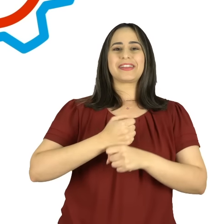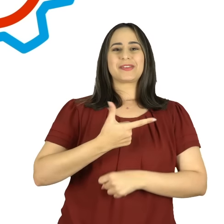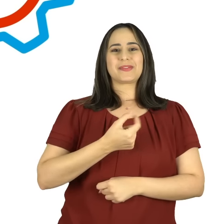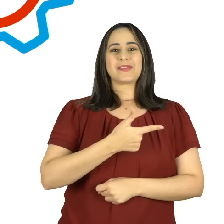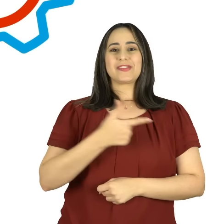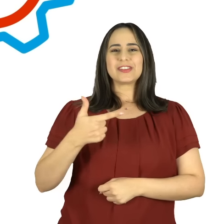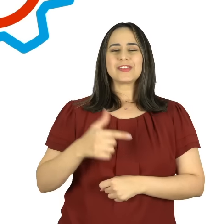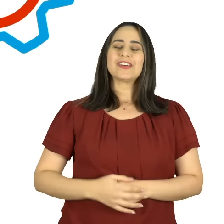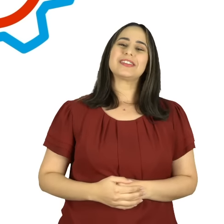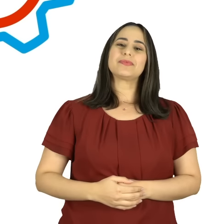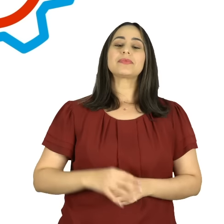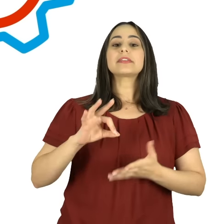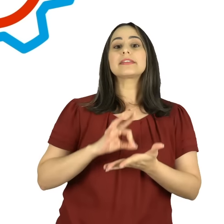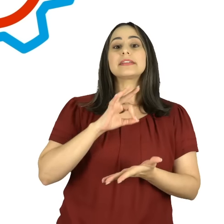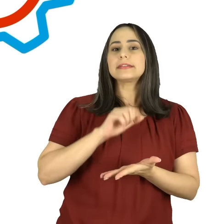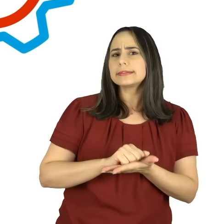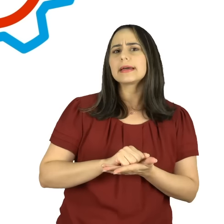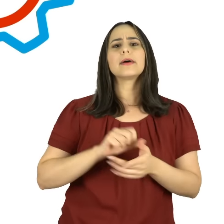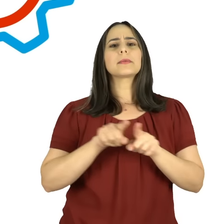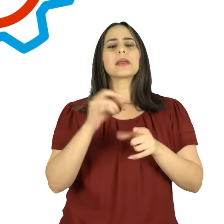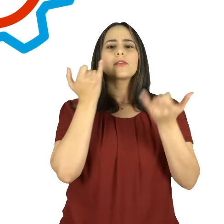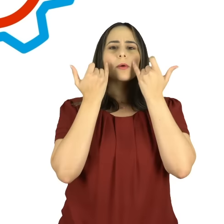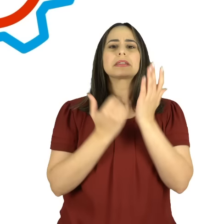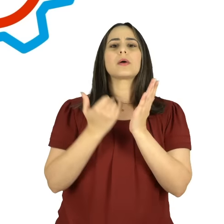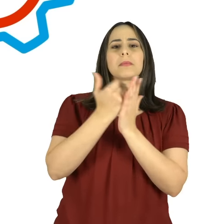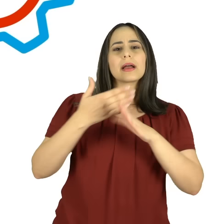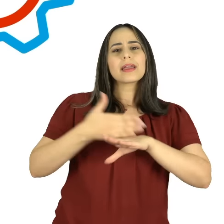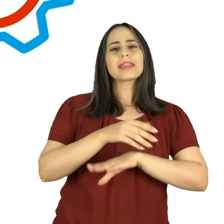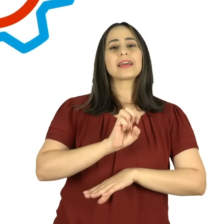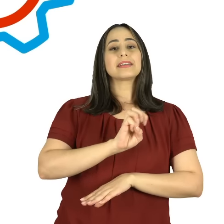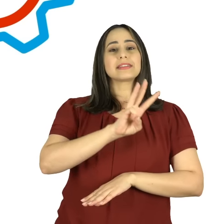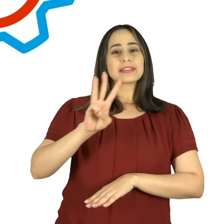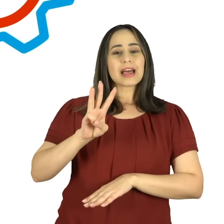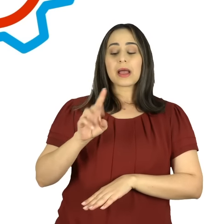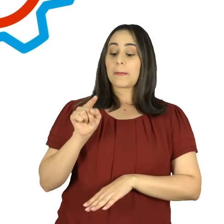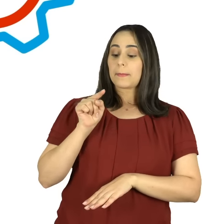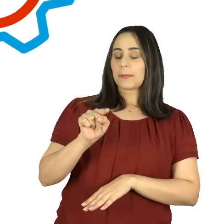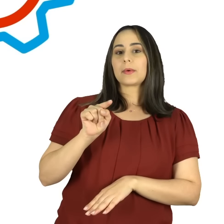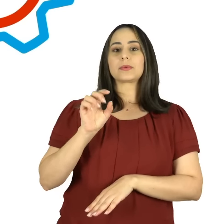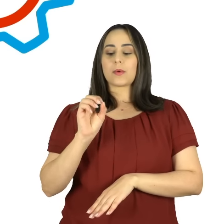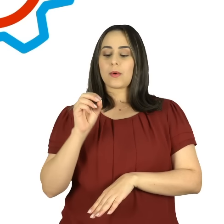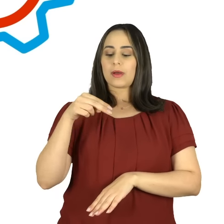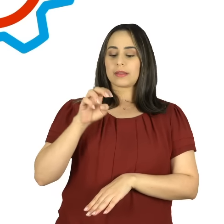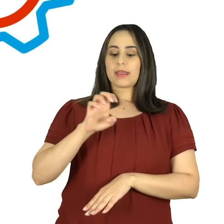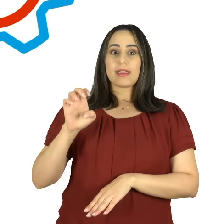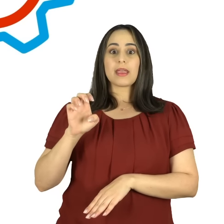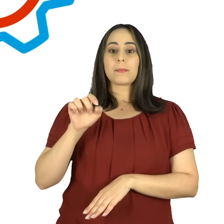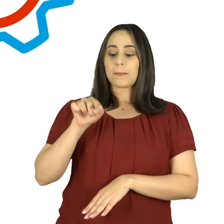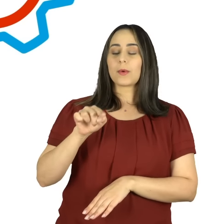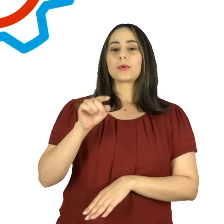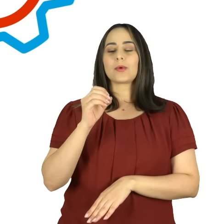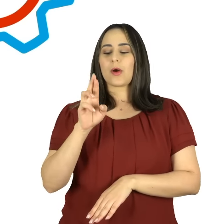Energética de 2022. Para fazer as inscrições e para mais informações, acesse o site www